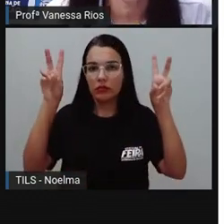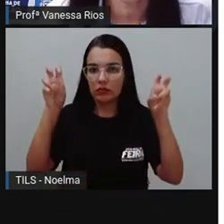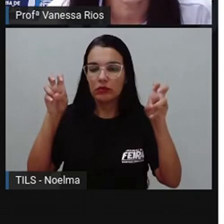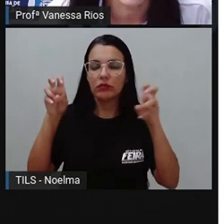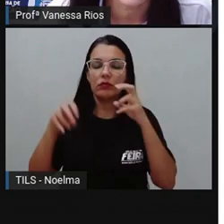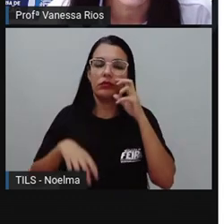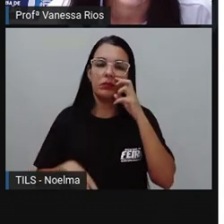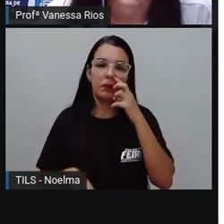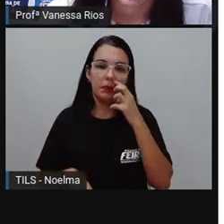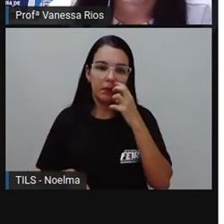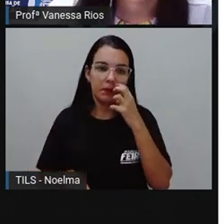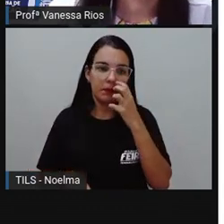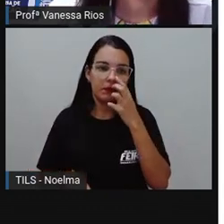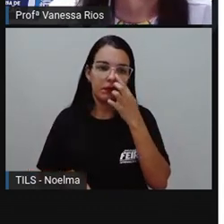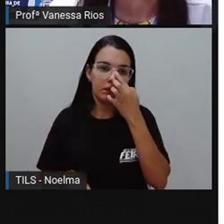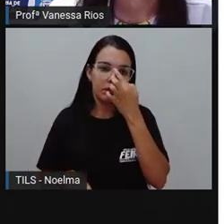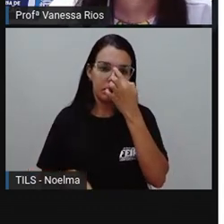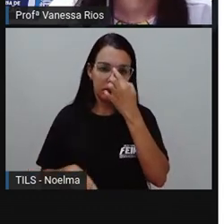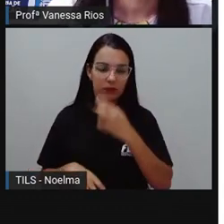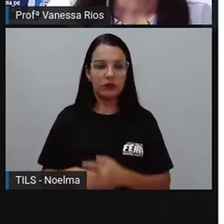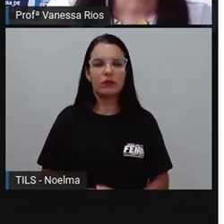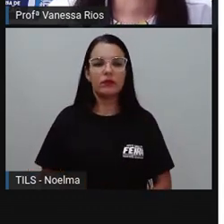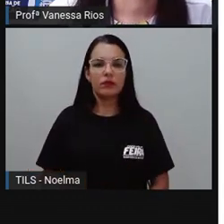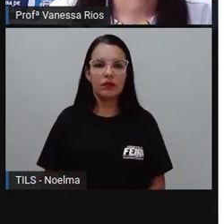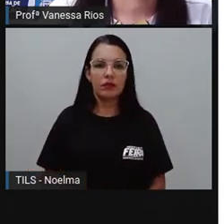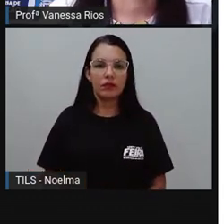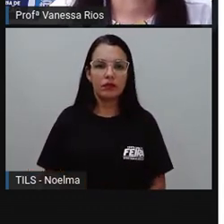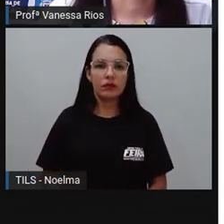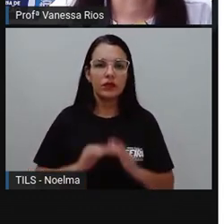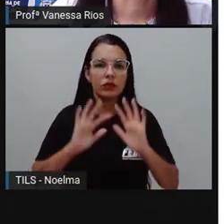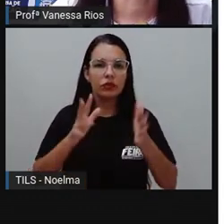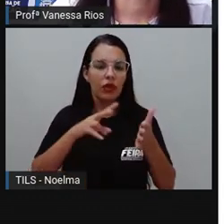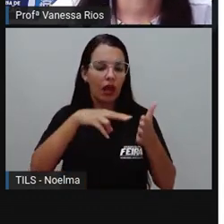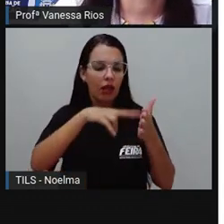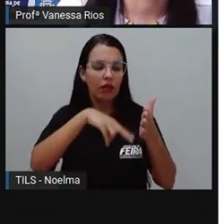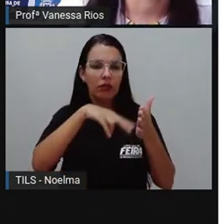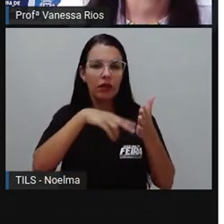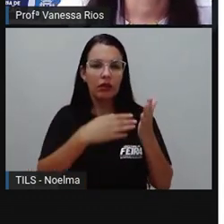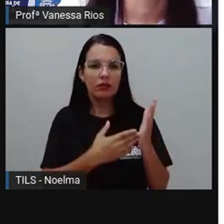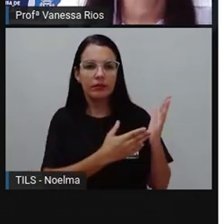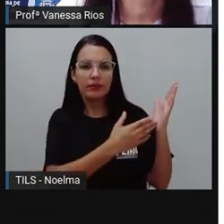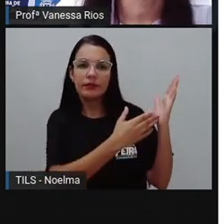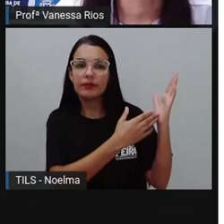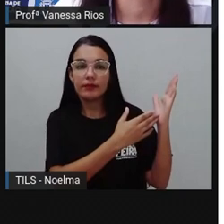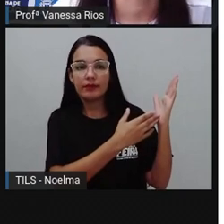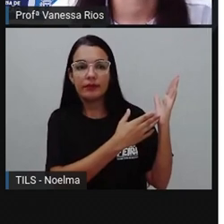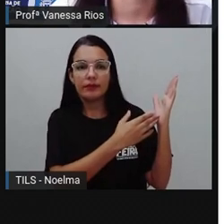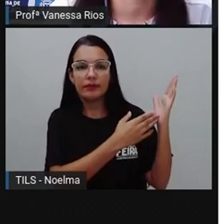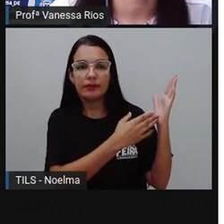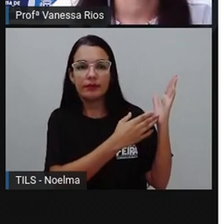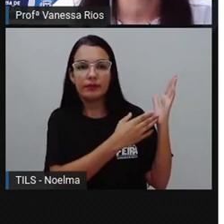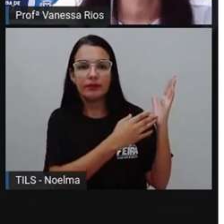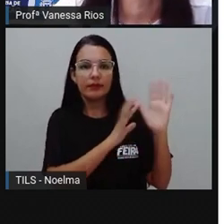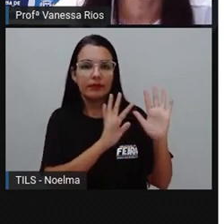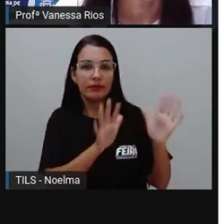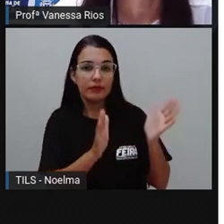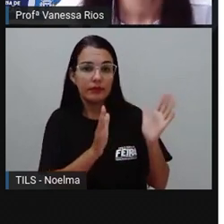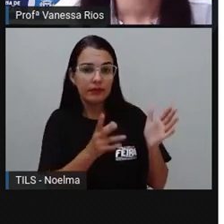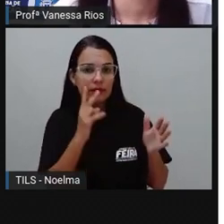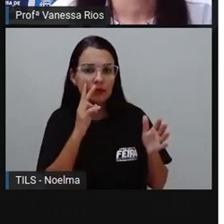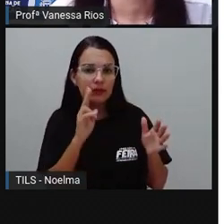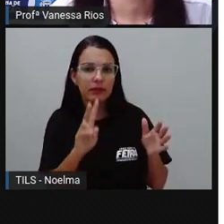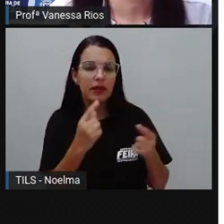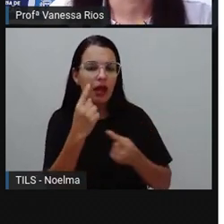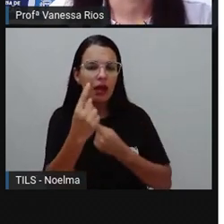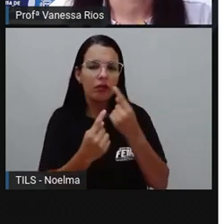assunto, esse tema. Vocês já leram, já tiveram a oportunidade de fazer a leitura